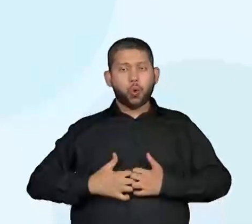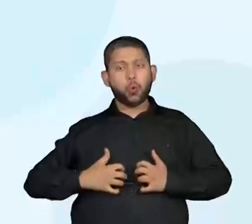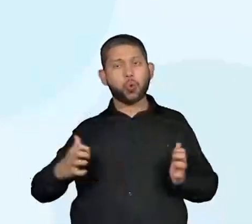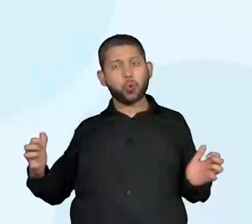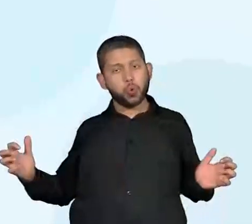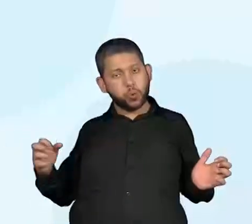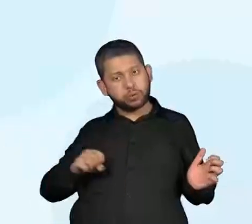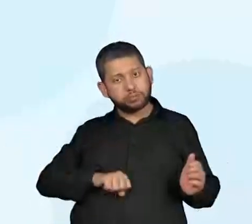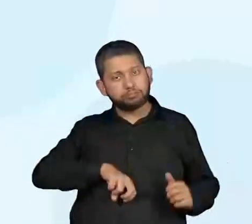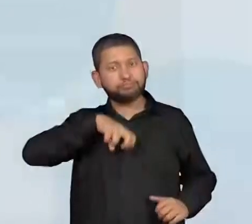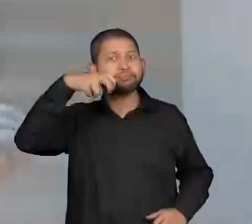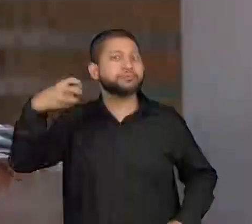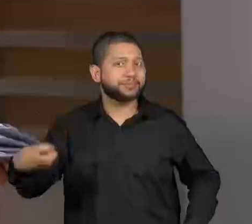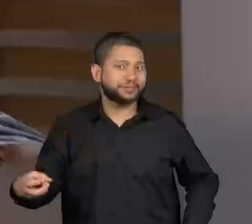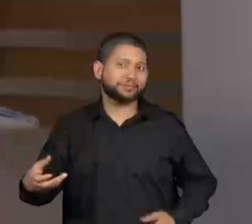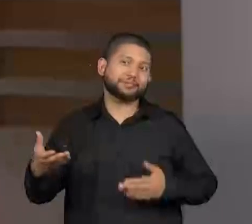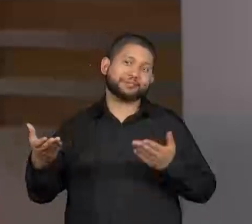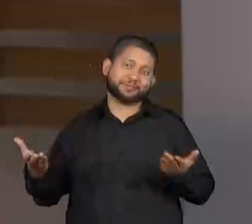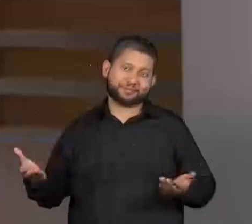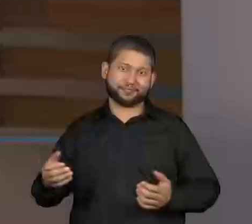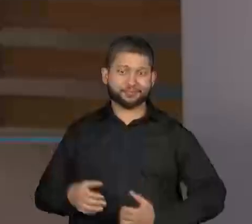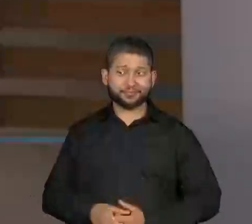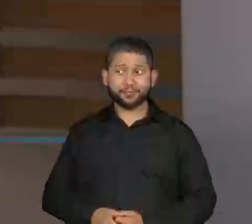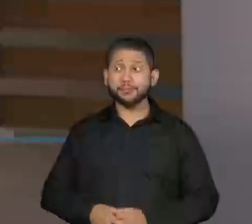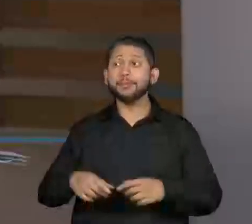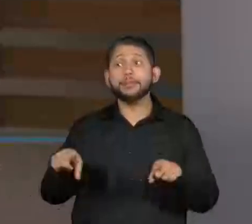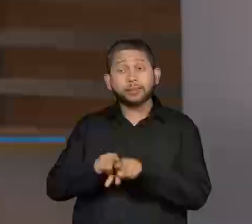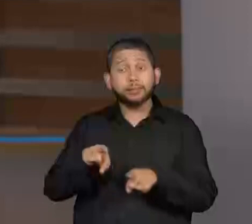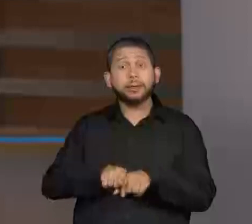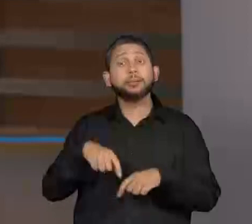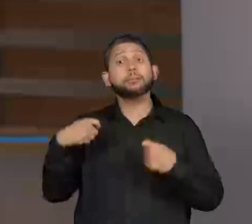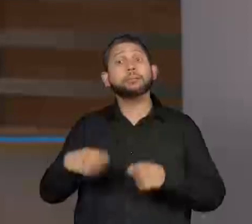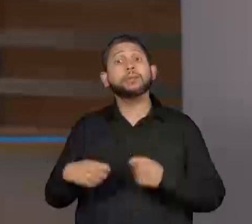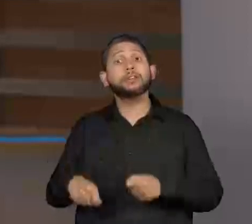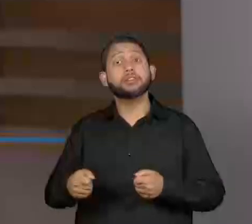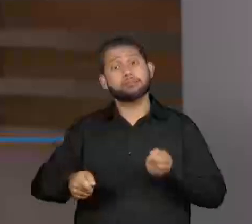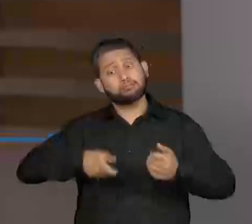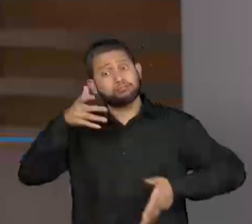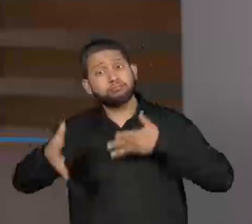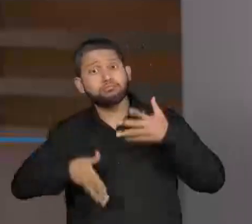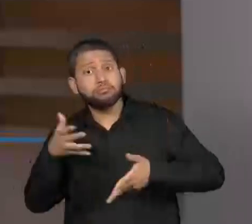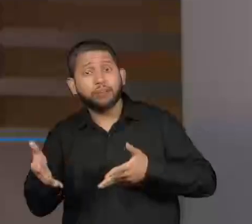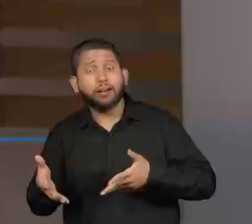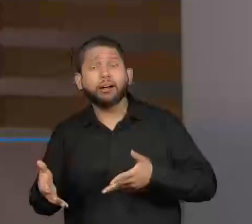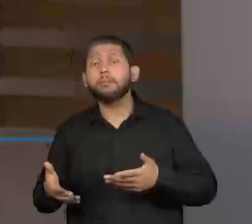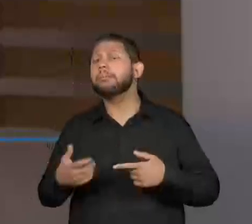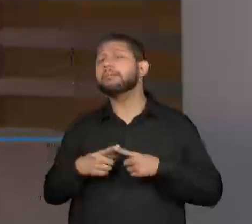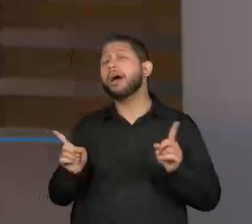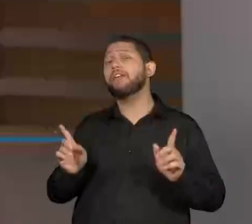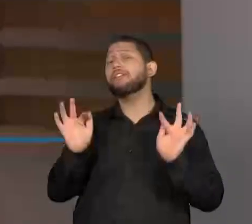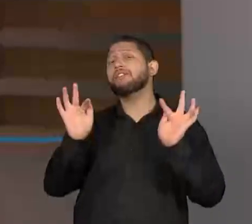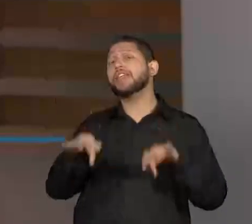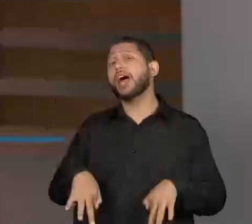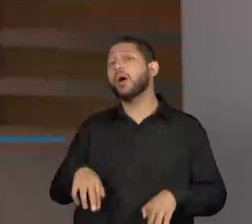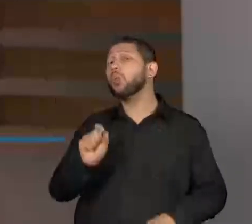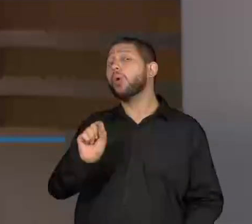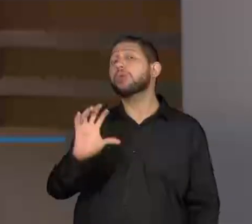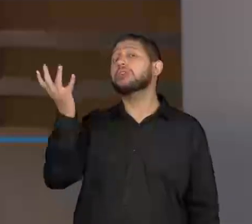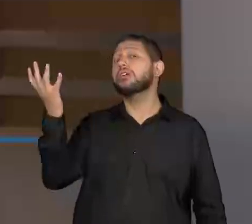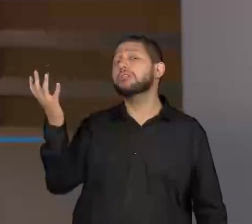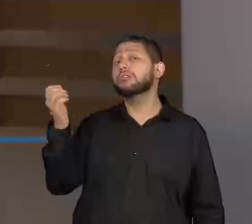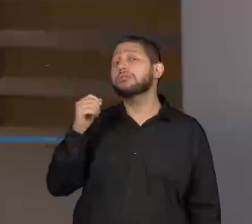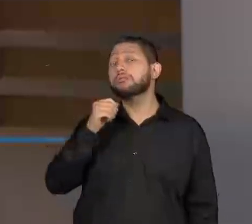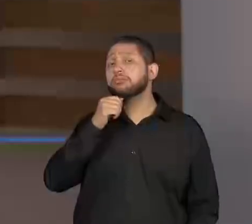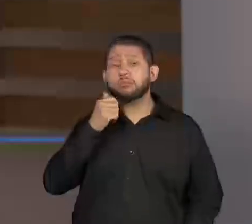ser linear. Tem o começo, acontece várias coisas no meio e tem o fim, que é o desfecho. Então,